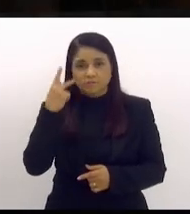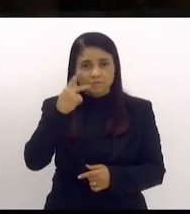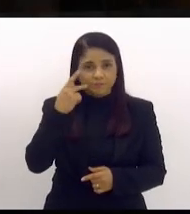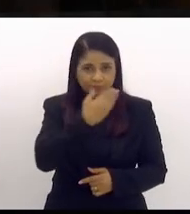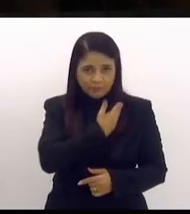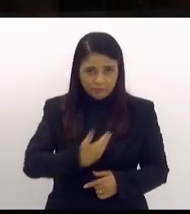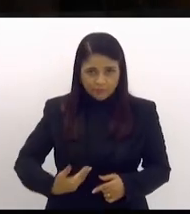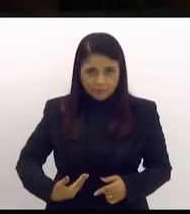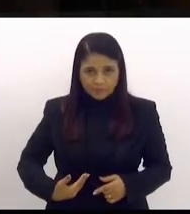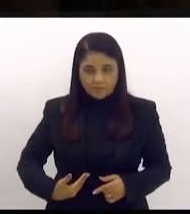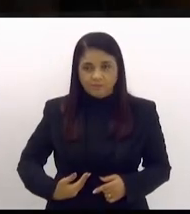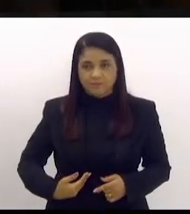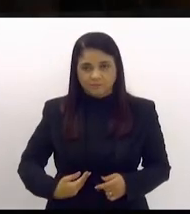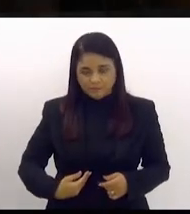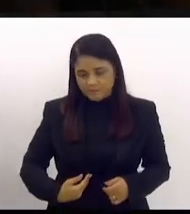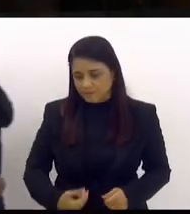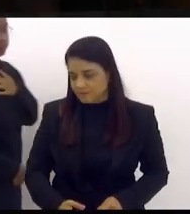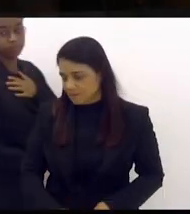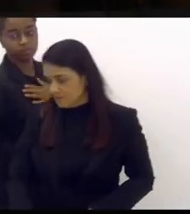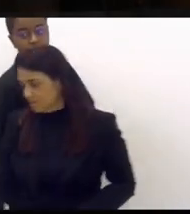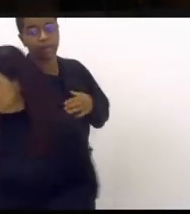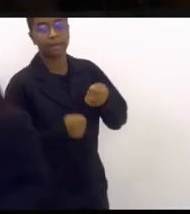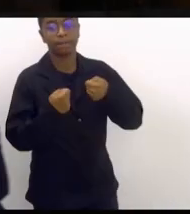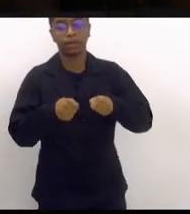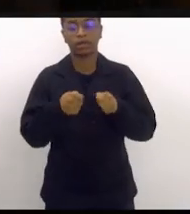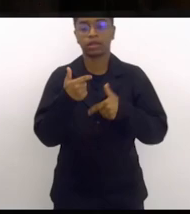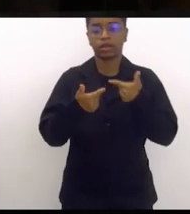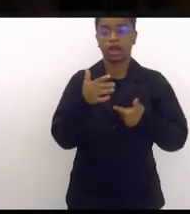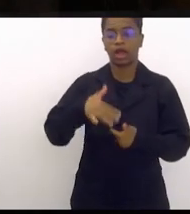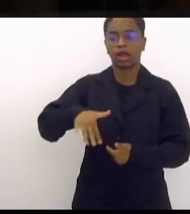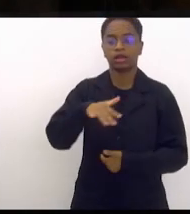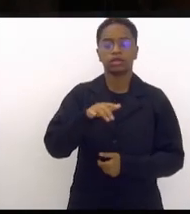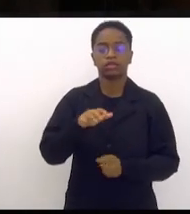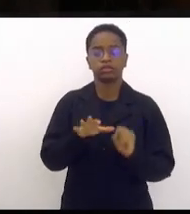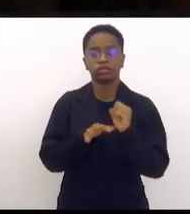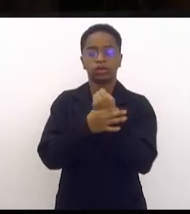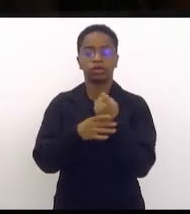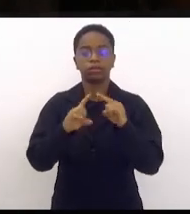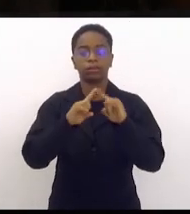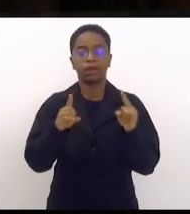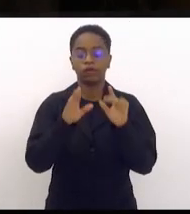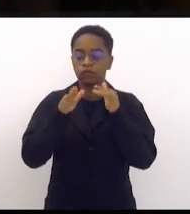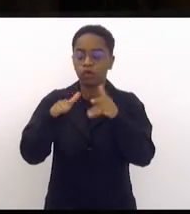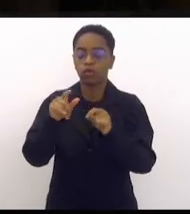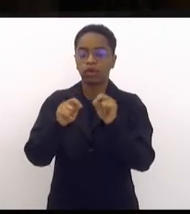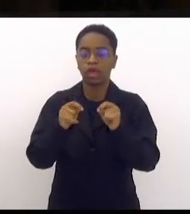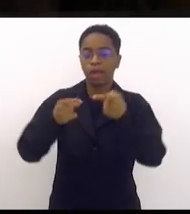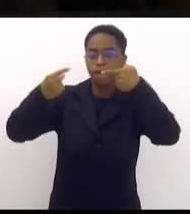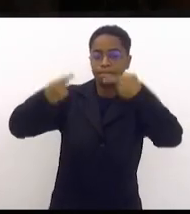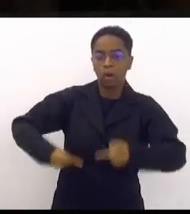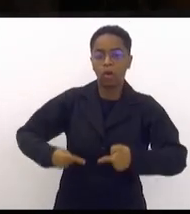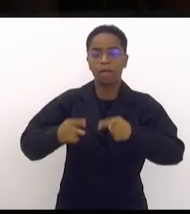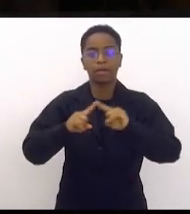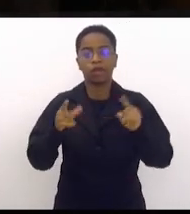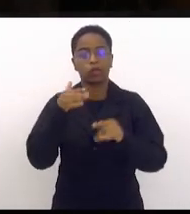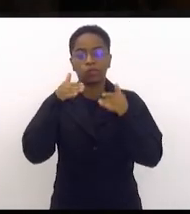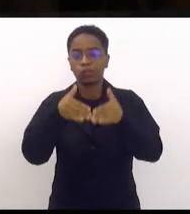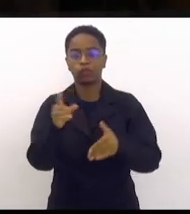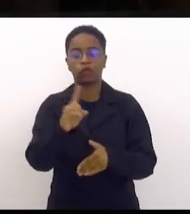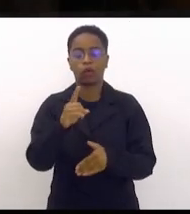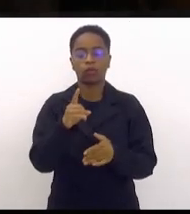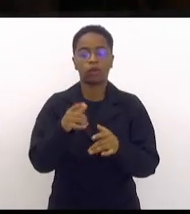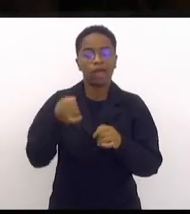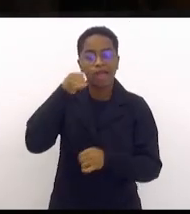que deveria ser de segurança que aposta no confronto e não na prevenção e não na